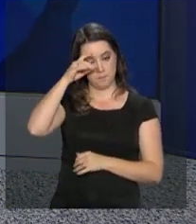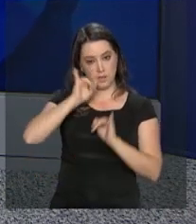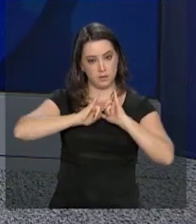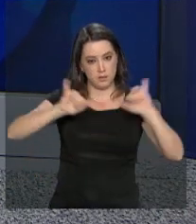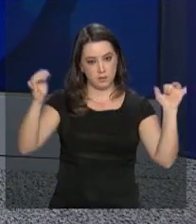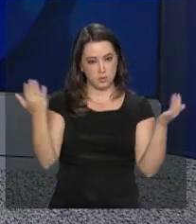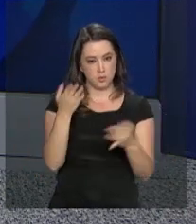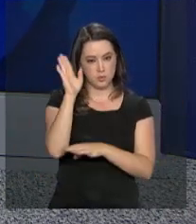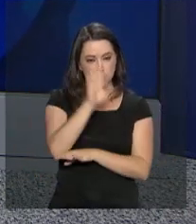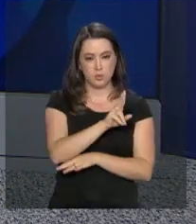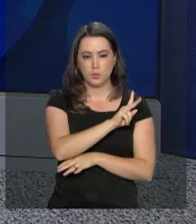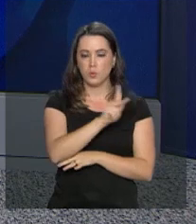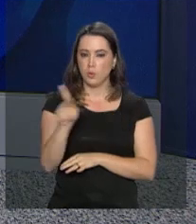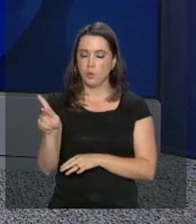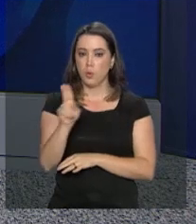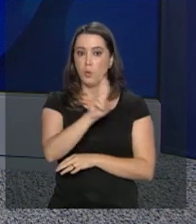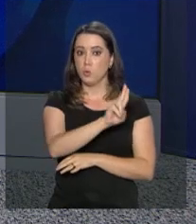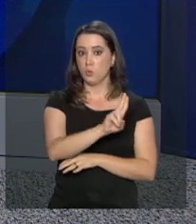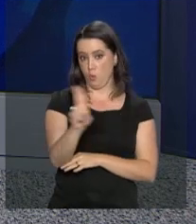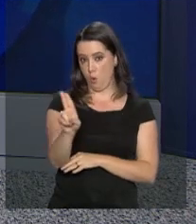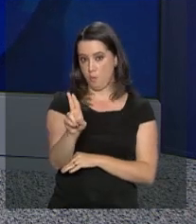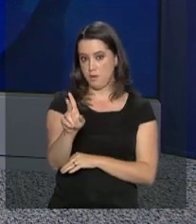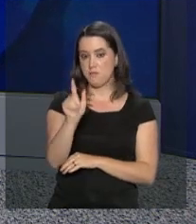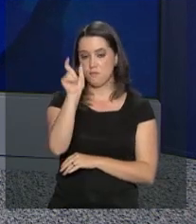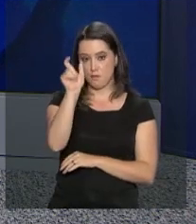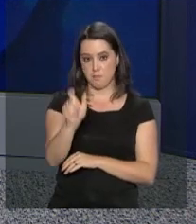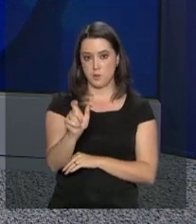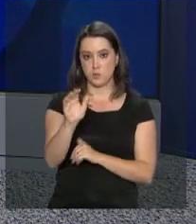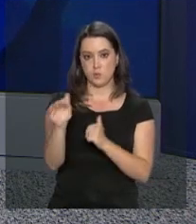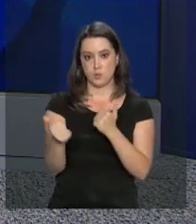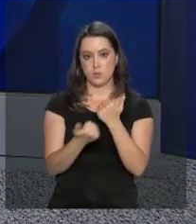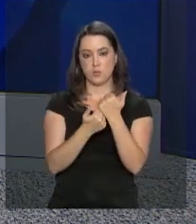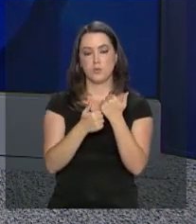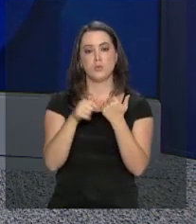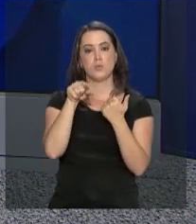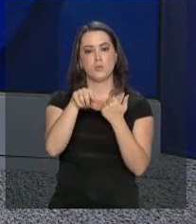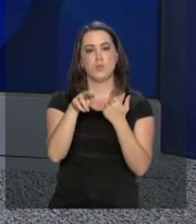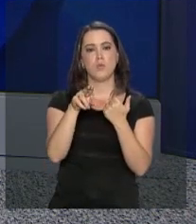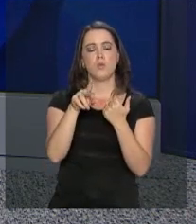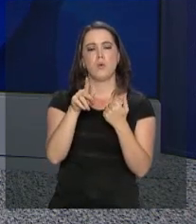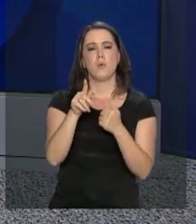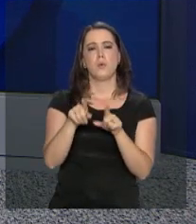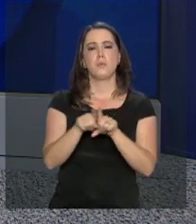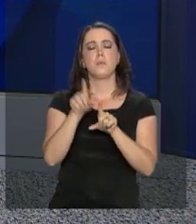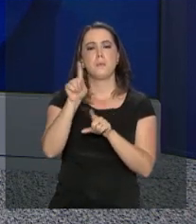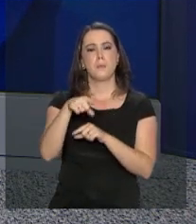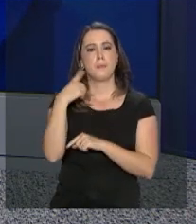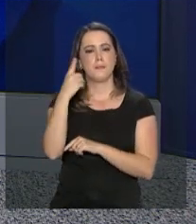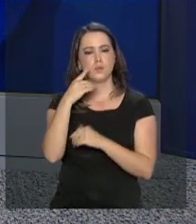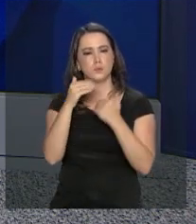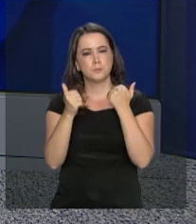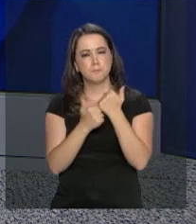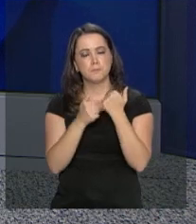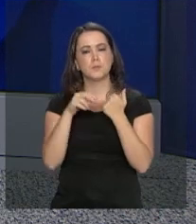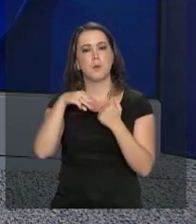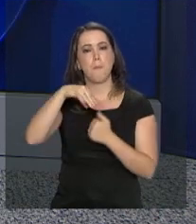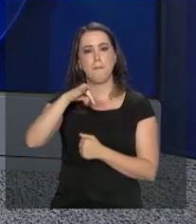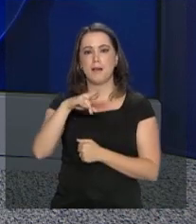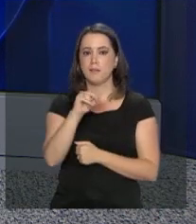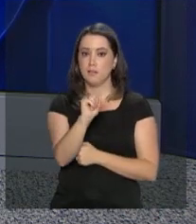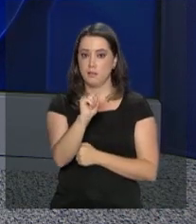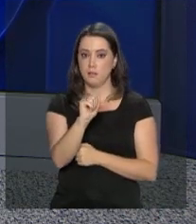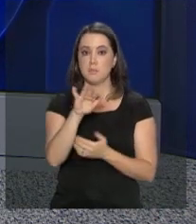anunciou nesta tarde o nome da subprocuradora-geral da República, Maria Hilda Marciage, para a Secretaria Nacional de